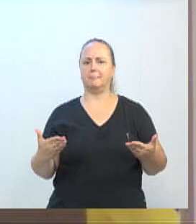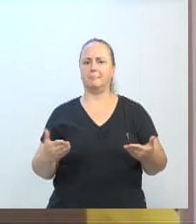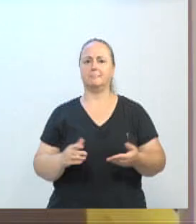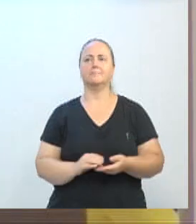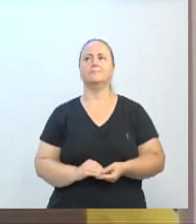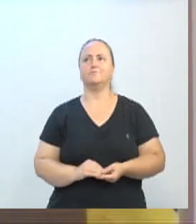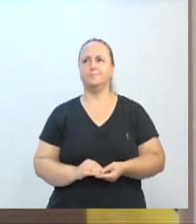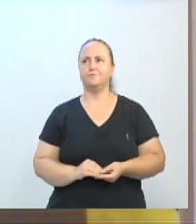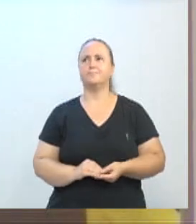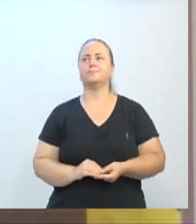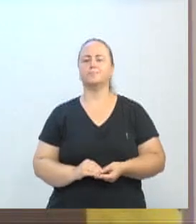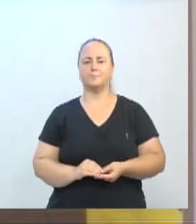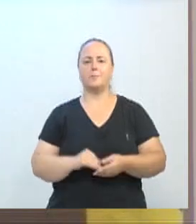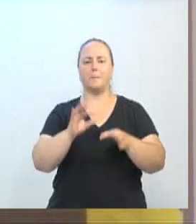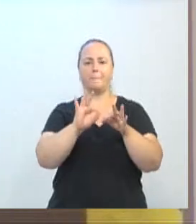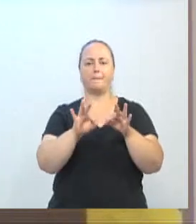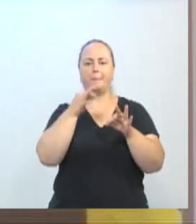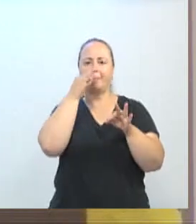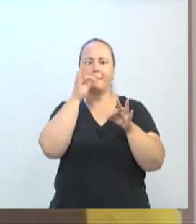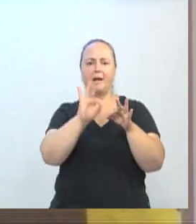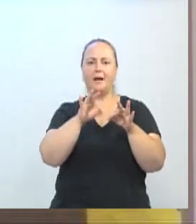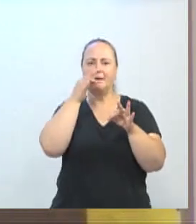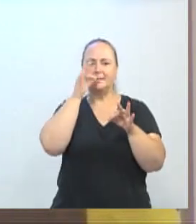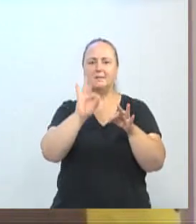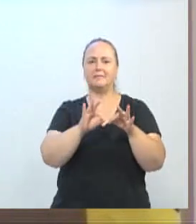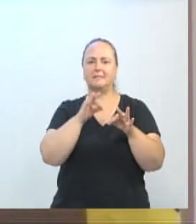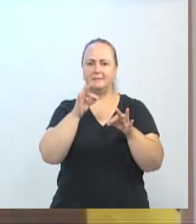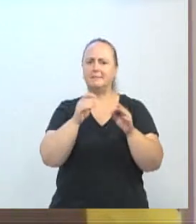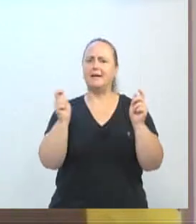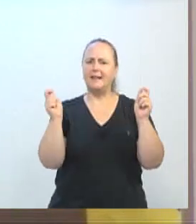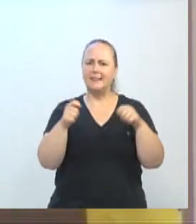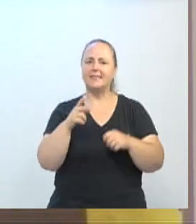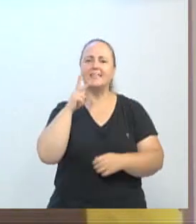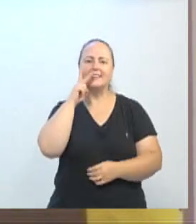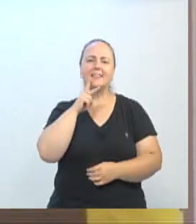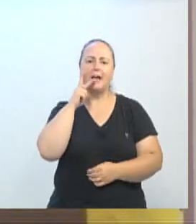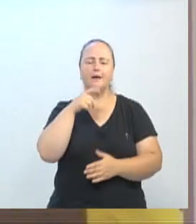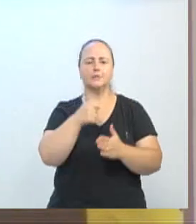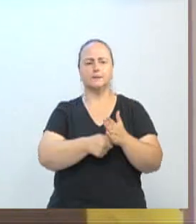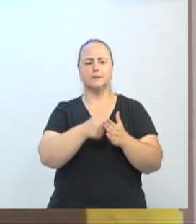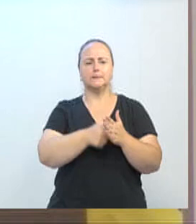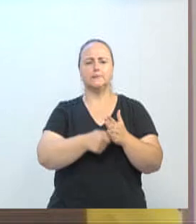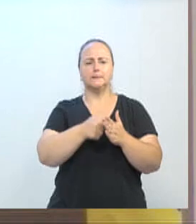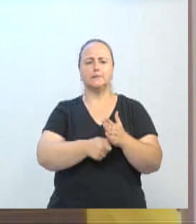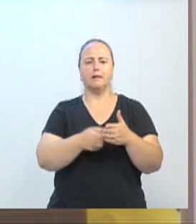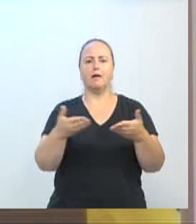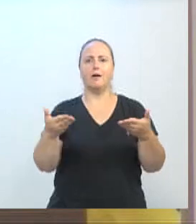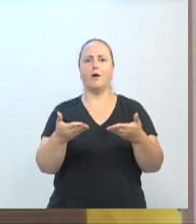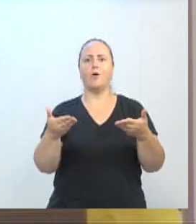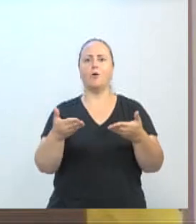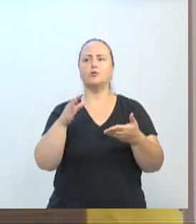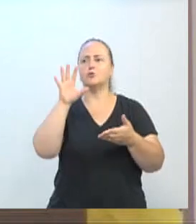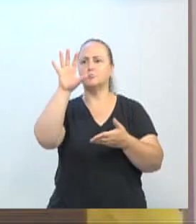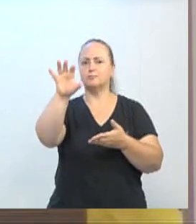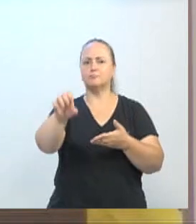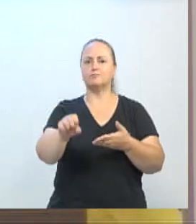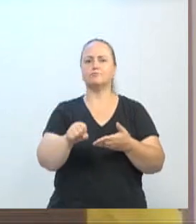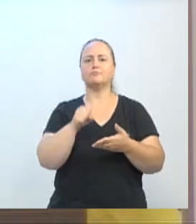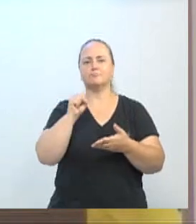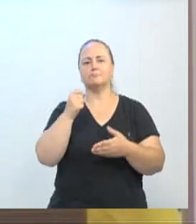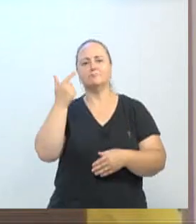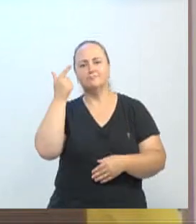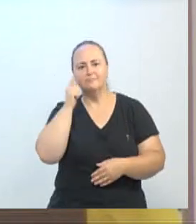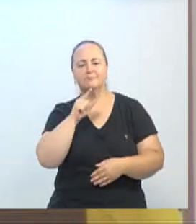à produção de uvas para vinificação, eles insistiram, persistiram e hoje fizeram uma colheita para